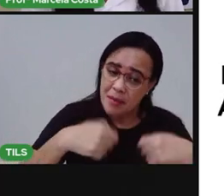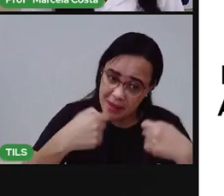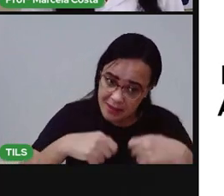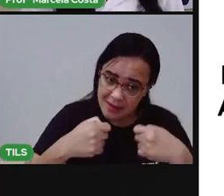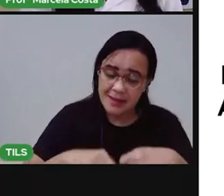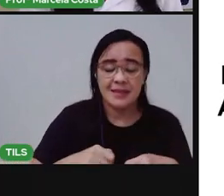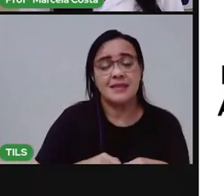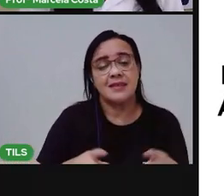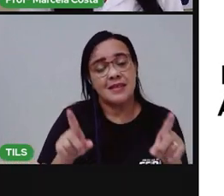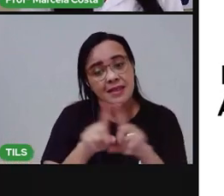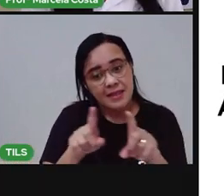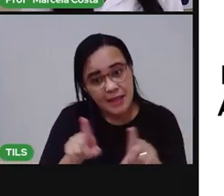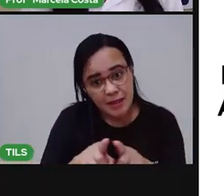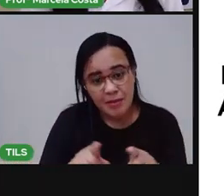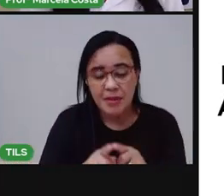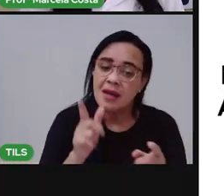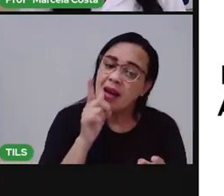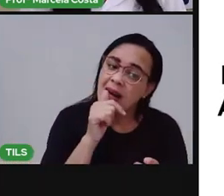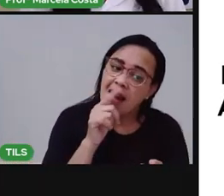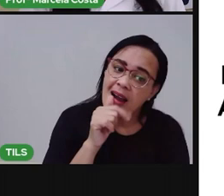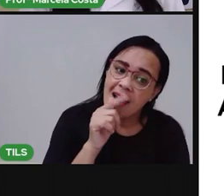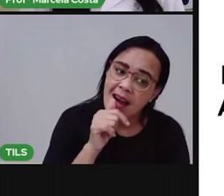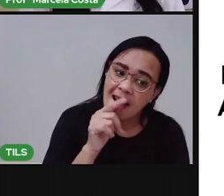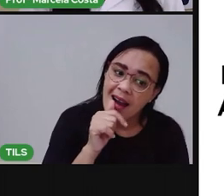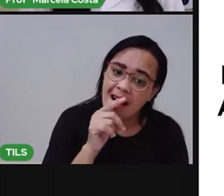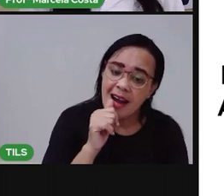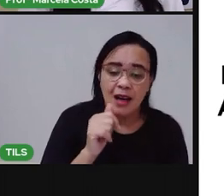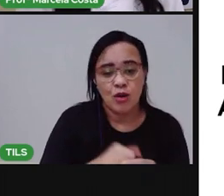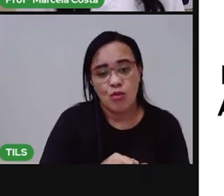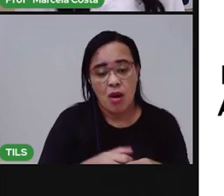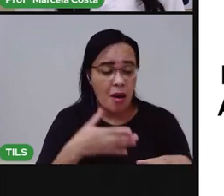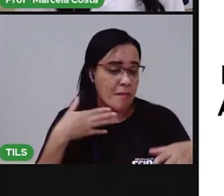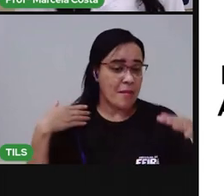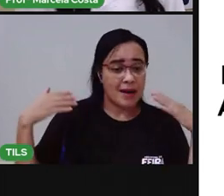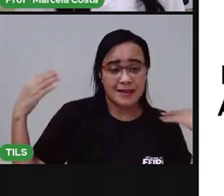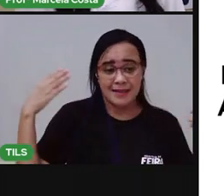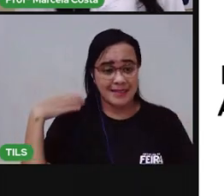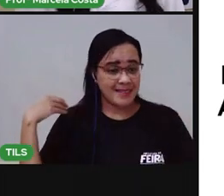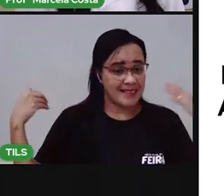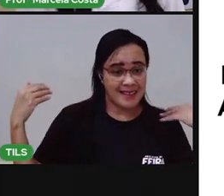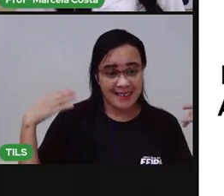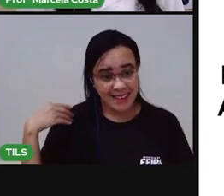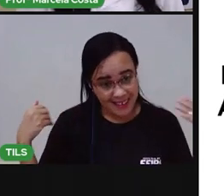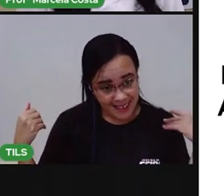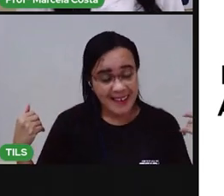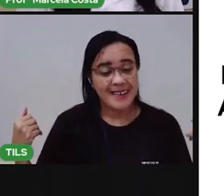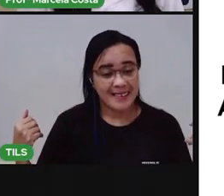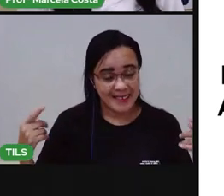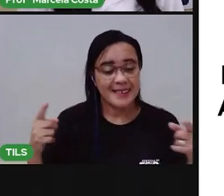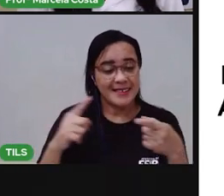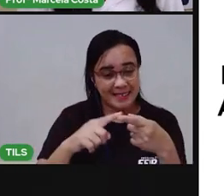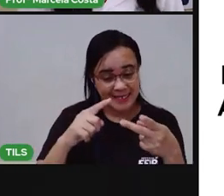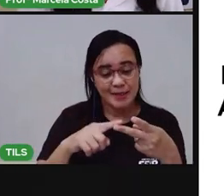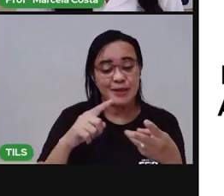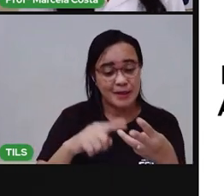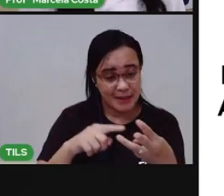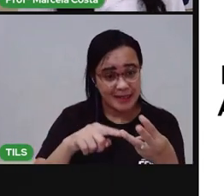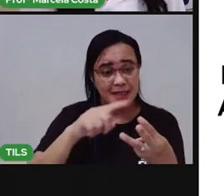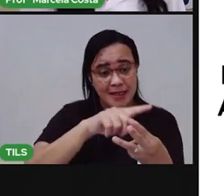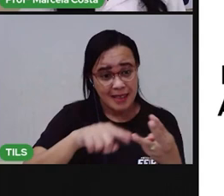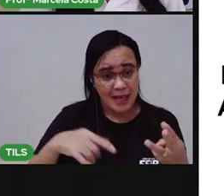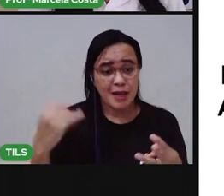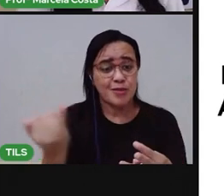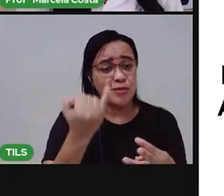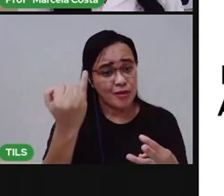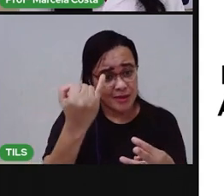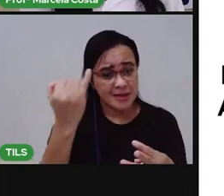água, passeios para que eles não fiquem estressados. Porque os animais, assim como nós,